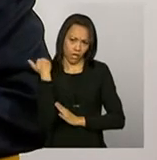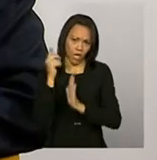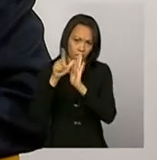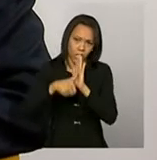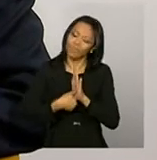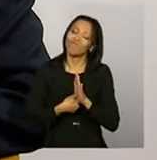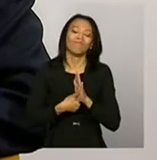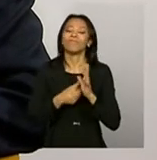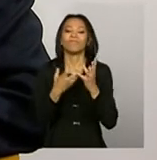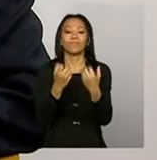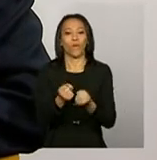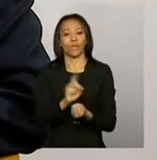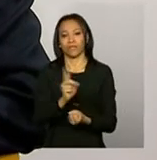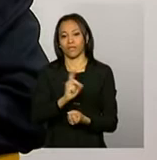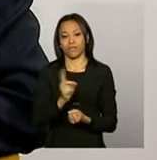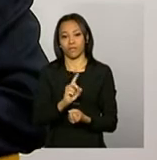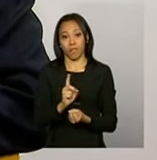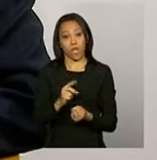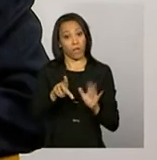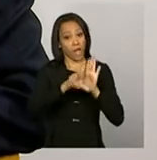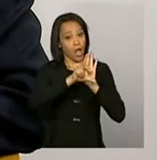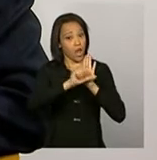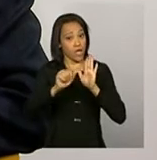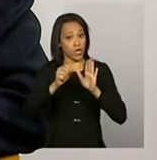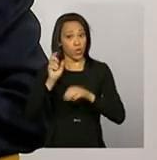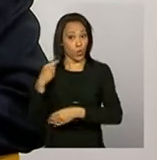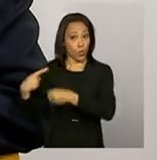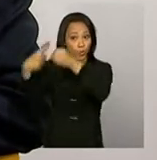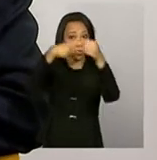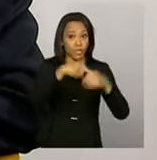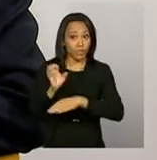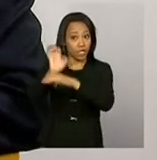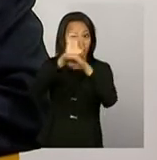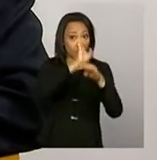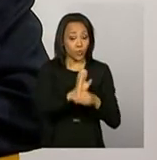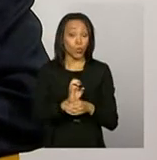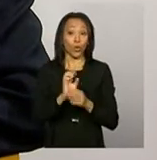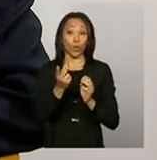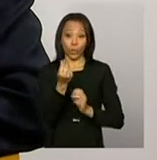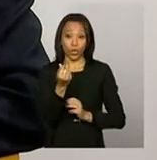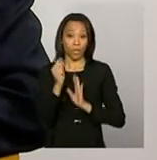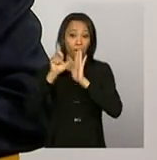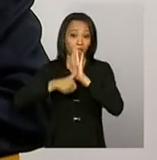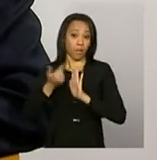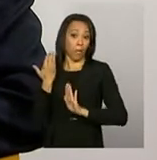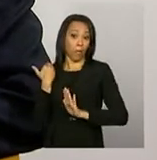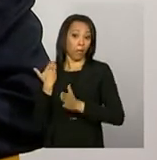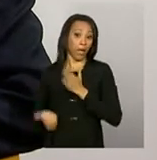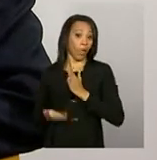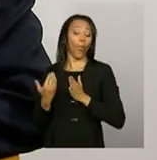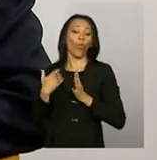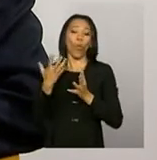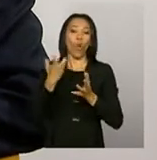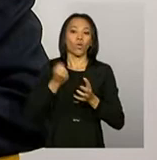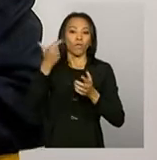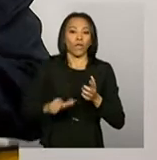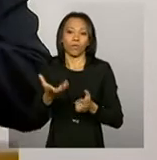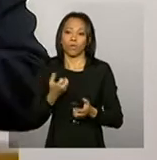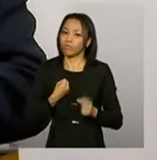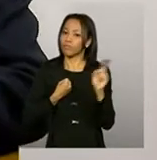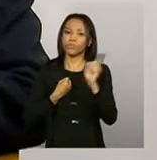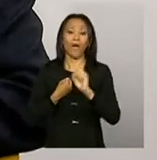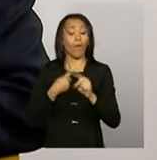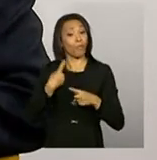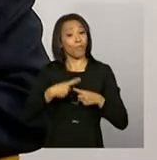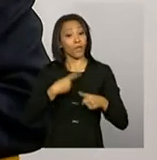prevê que o município, o estado, não recebe retroativamente. Por quê? Não porque ele não tenha se